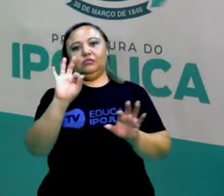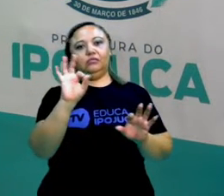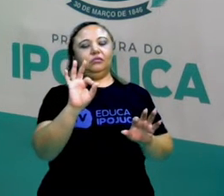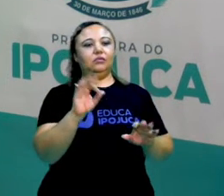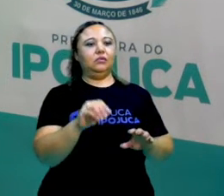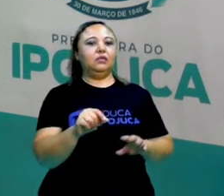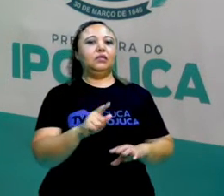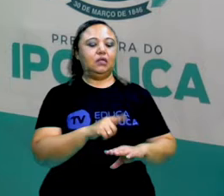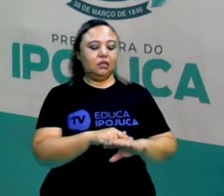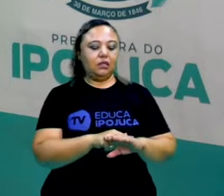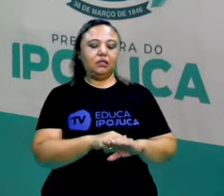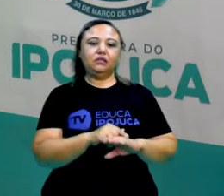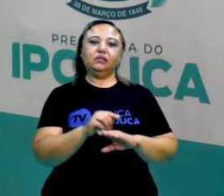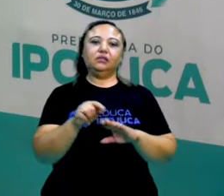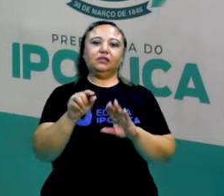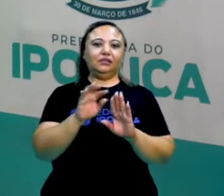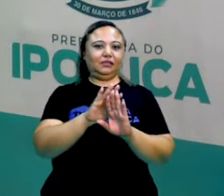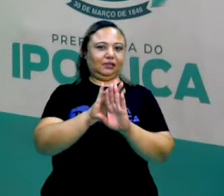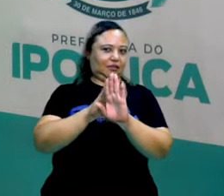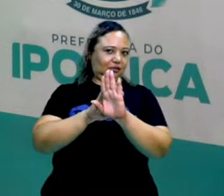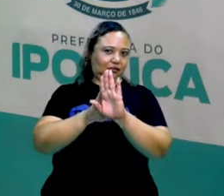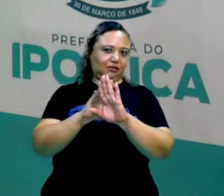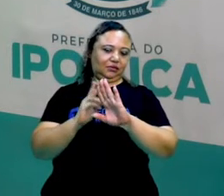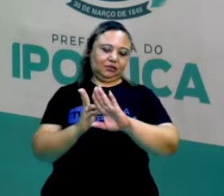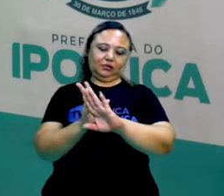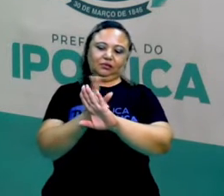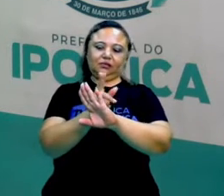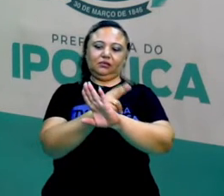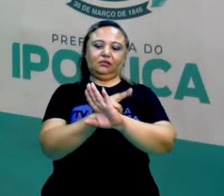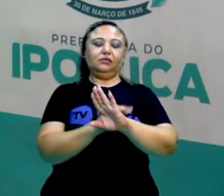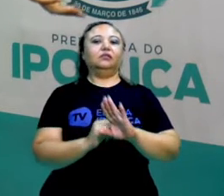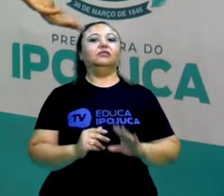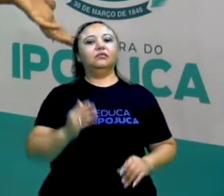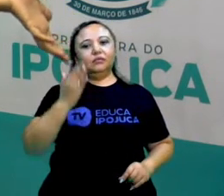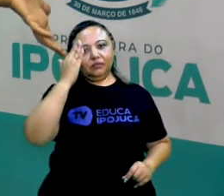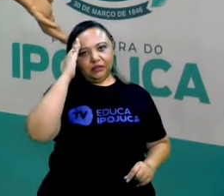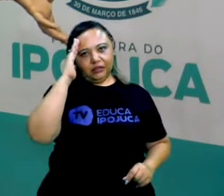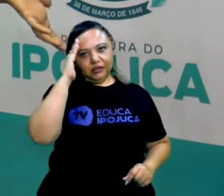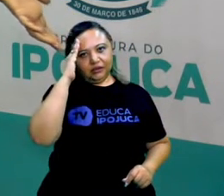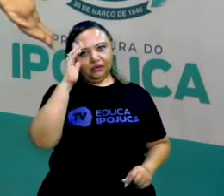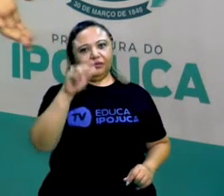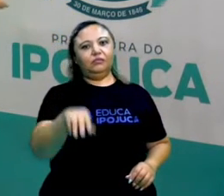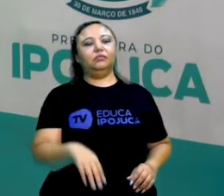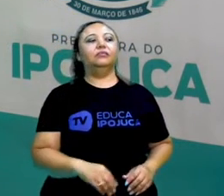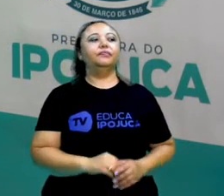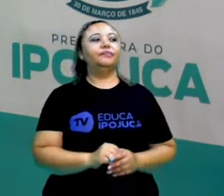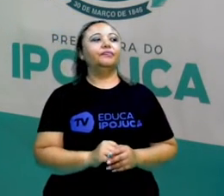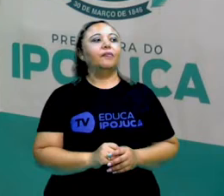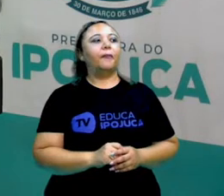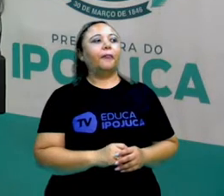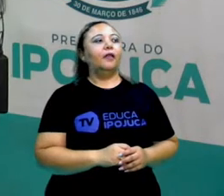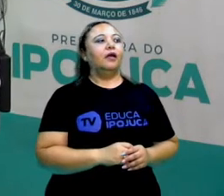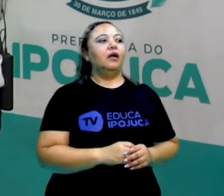sapo tem essas marquinhas nas costas? Então, você entendeu que é uma fábula.